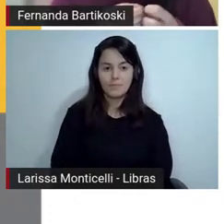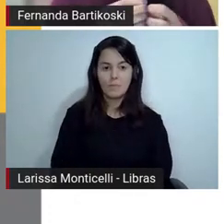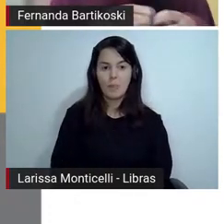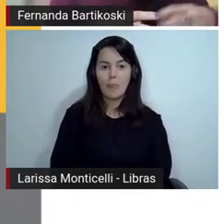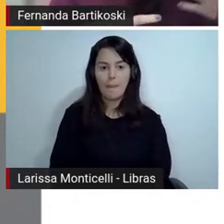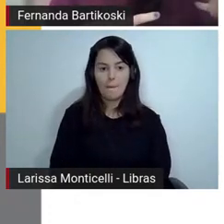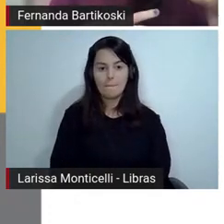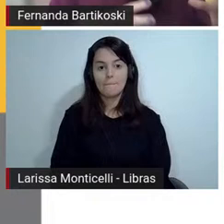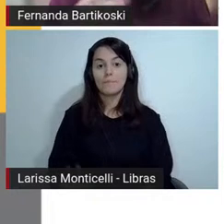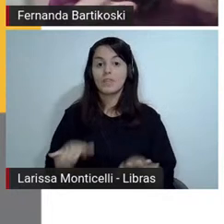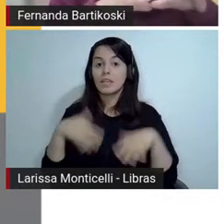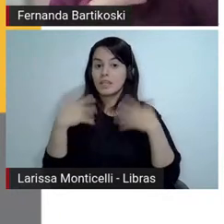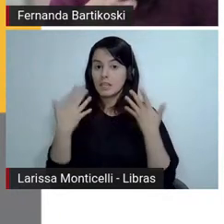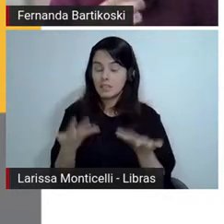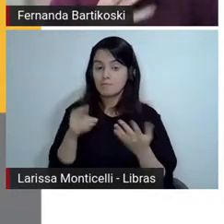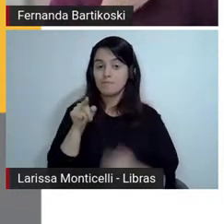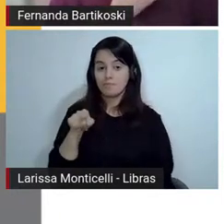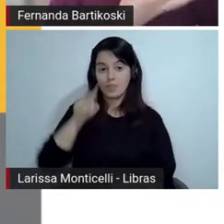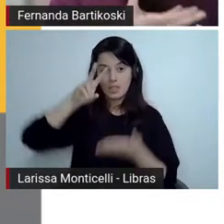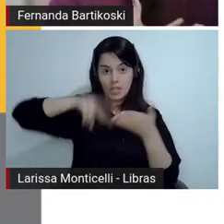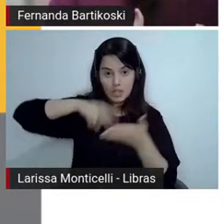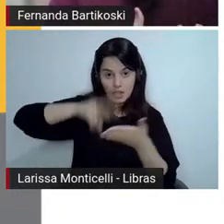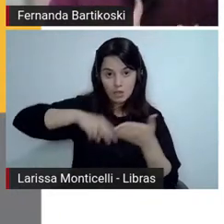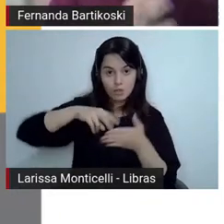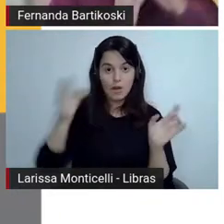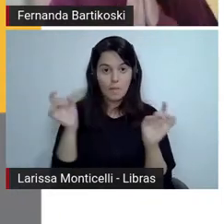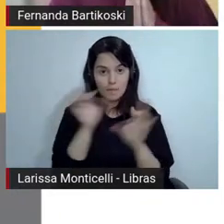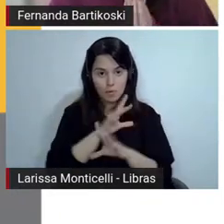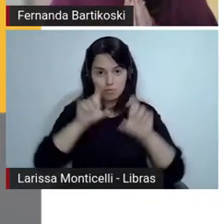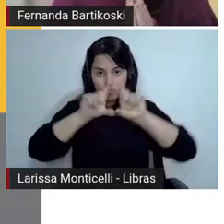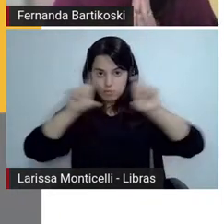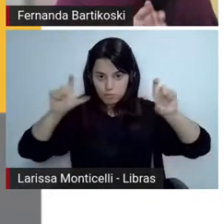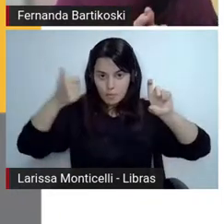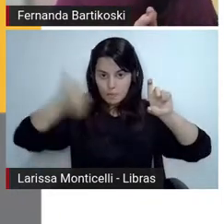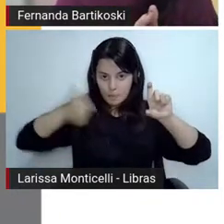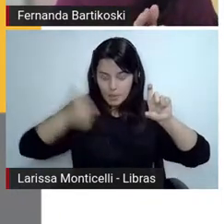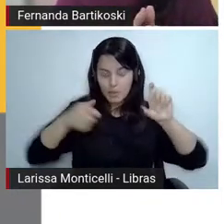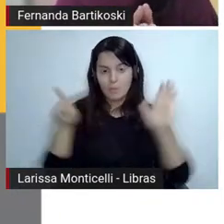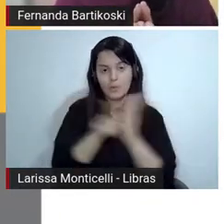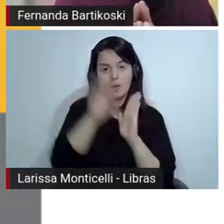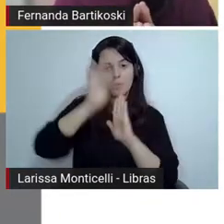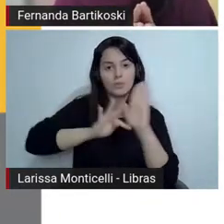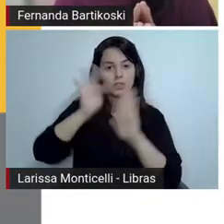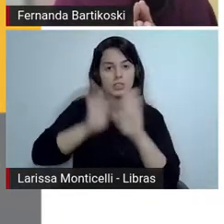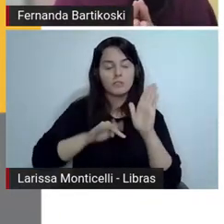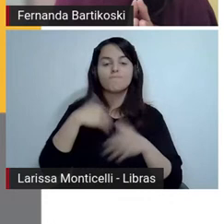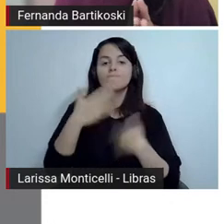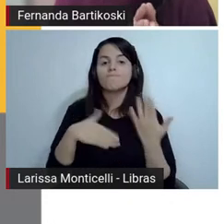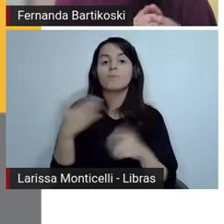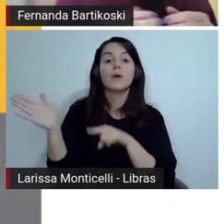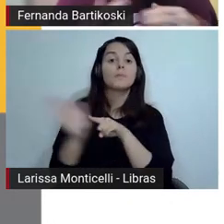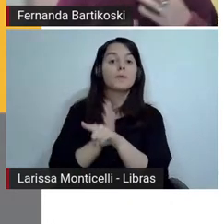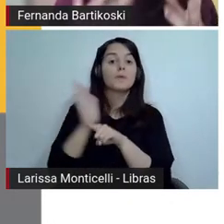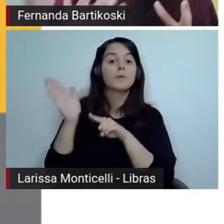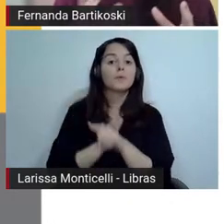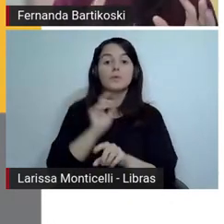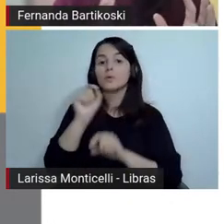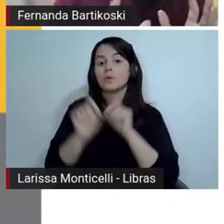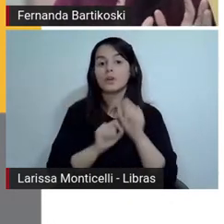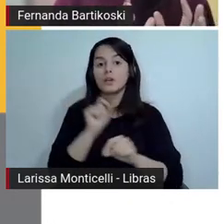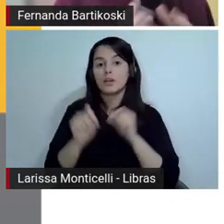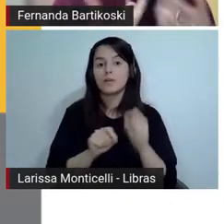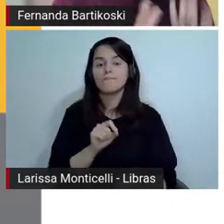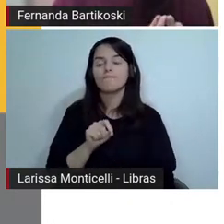após a leitura então dessa dessa primeira parte do texto questionar a turma sobre quem cada um